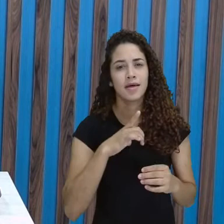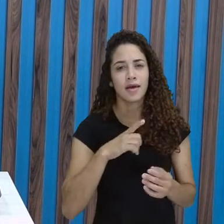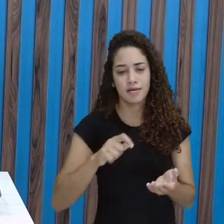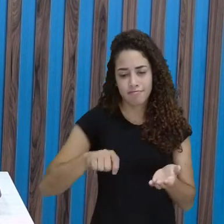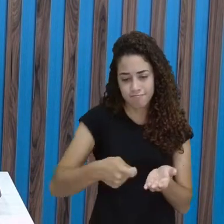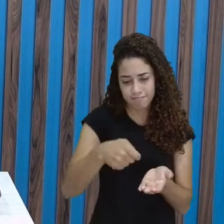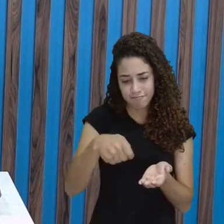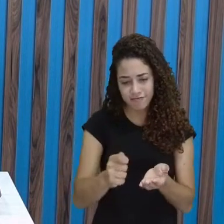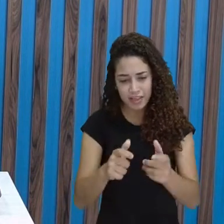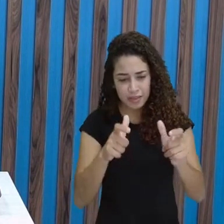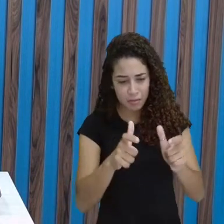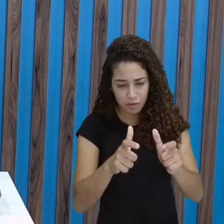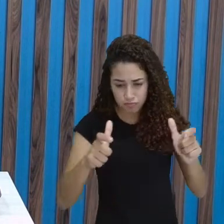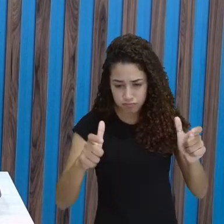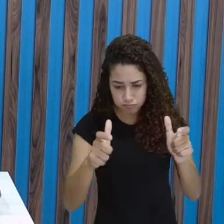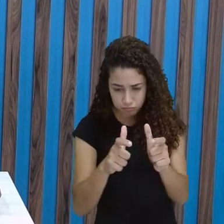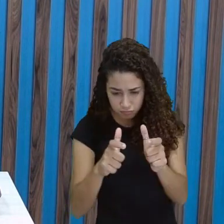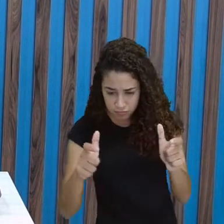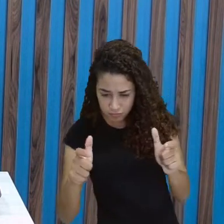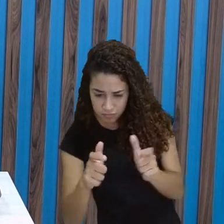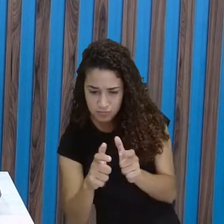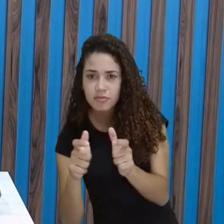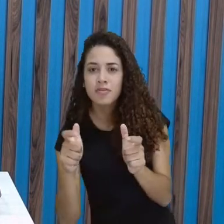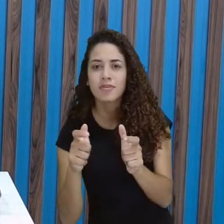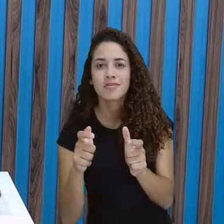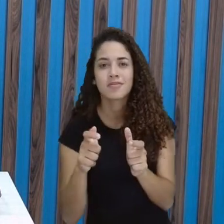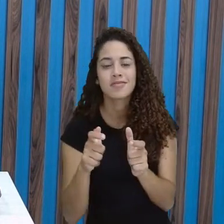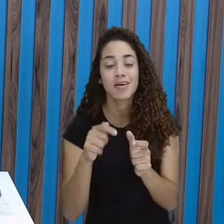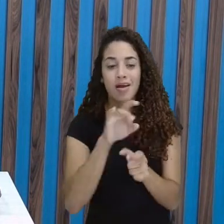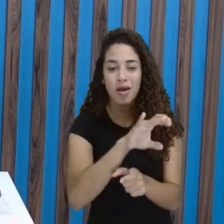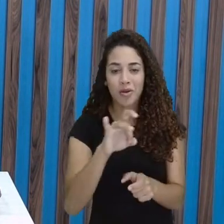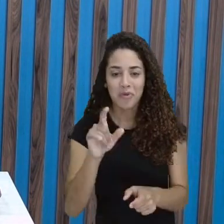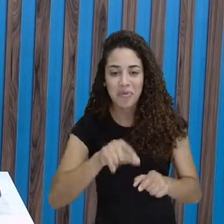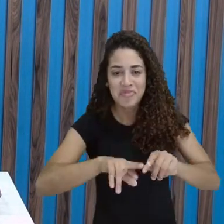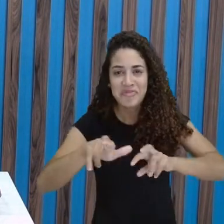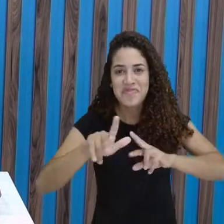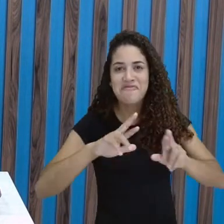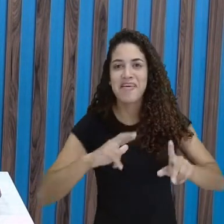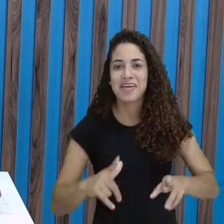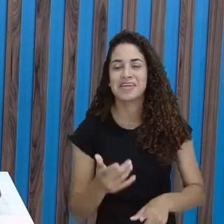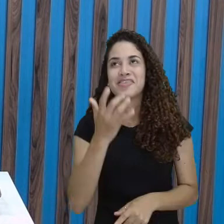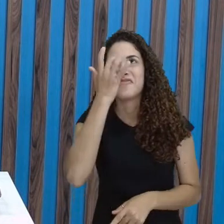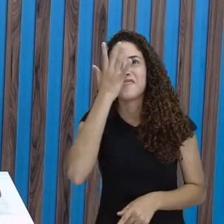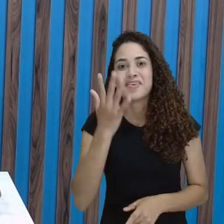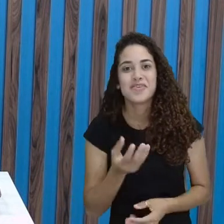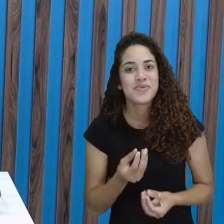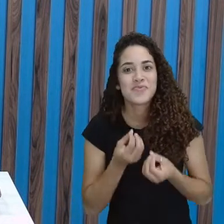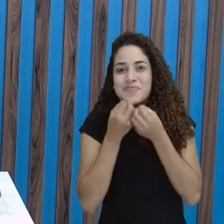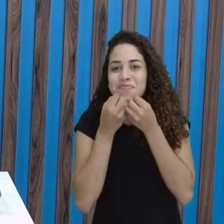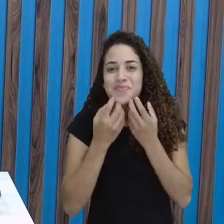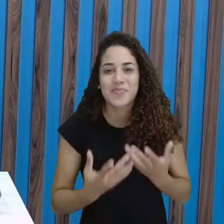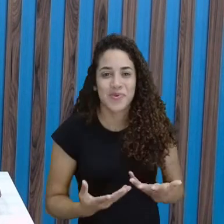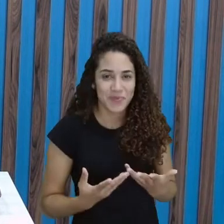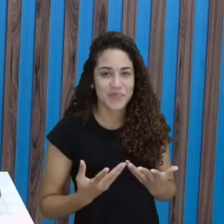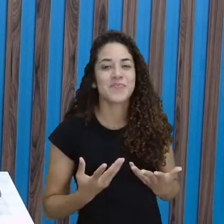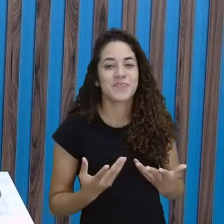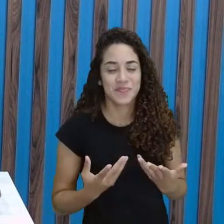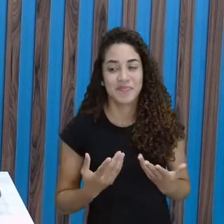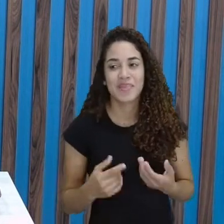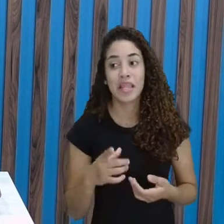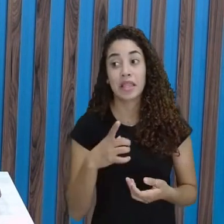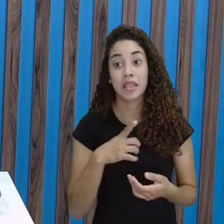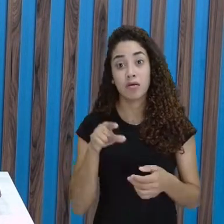vários tamanhos, tá? Cada uma tem uma quantidade. Eu acho isso aqui muito prático, professora Cátia. Aqui tem